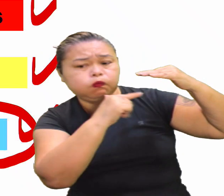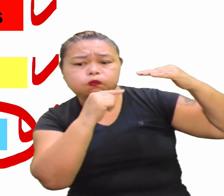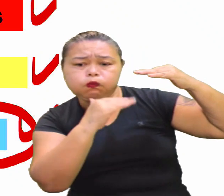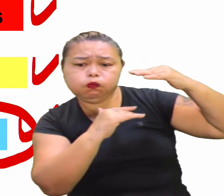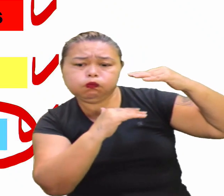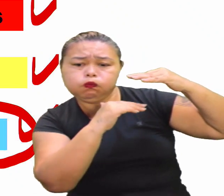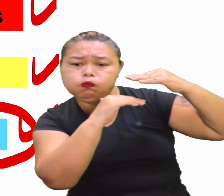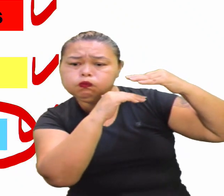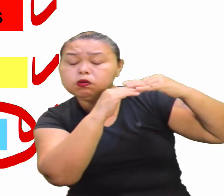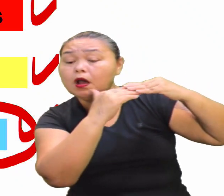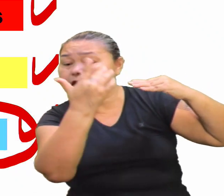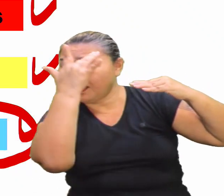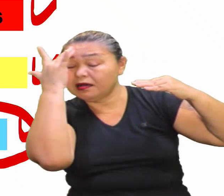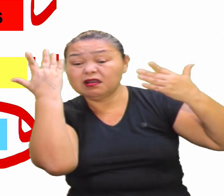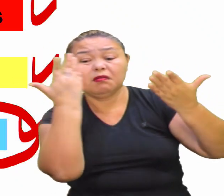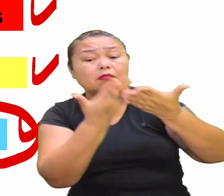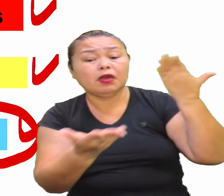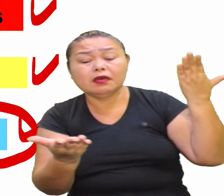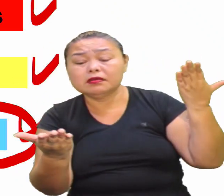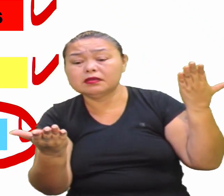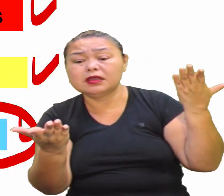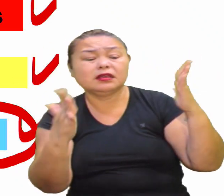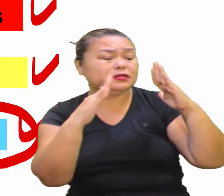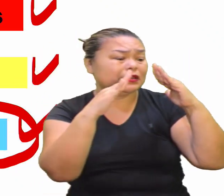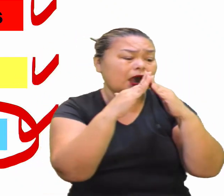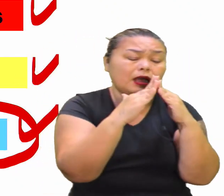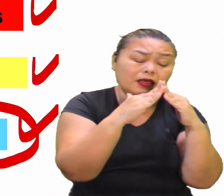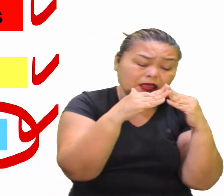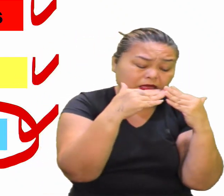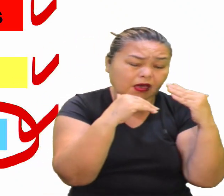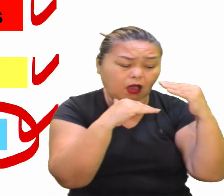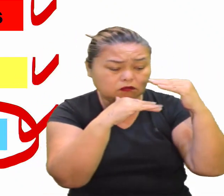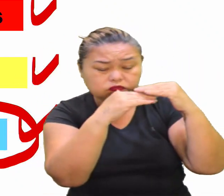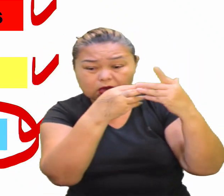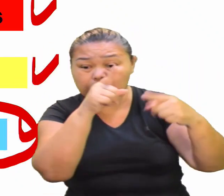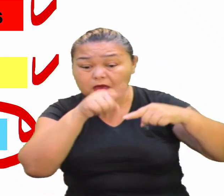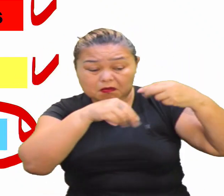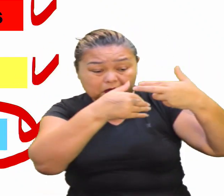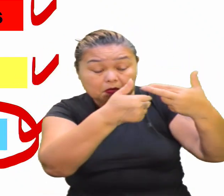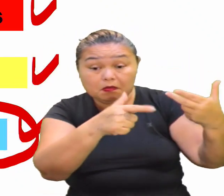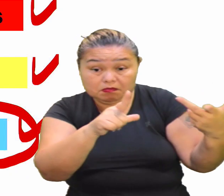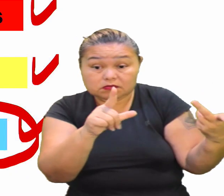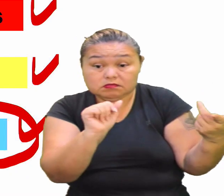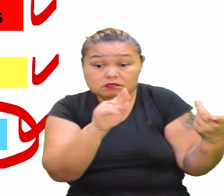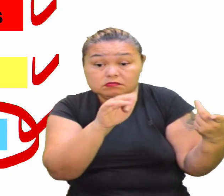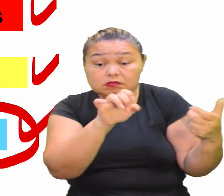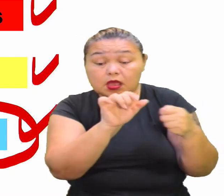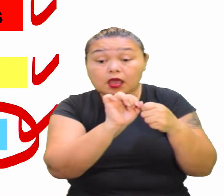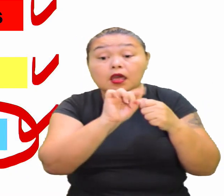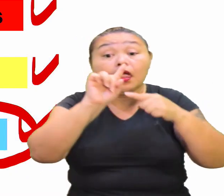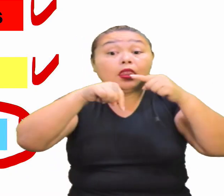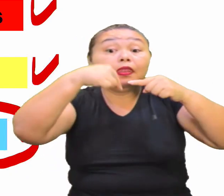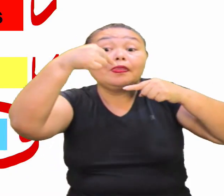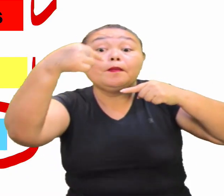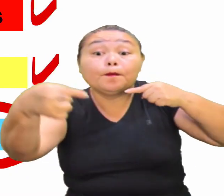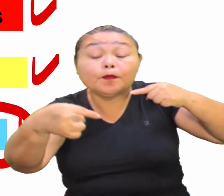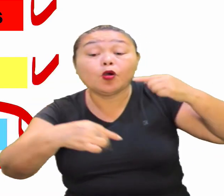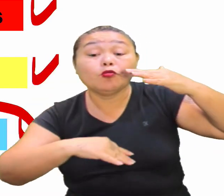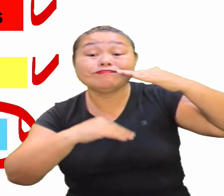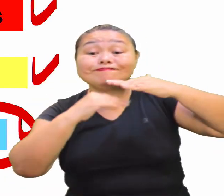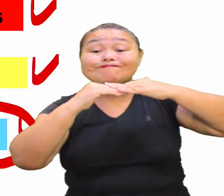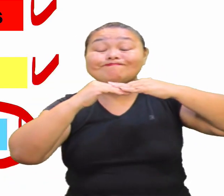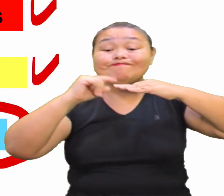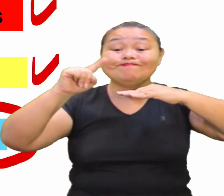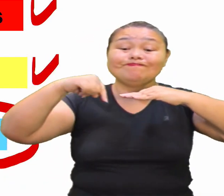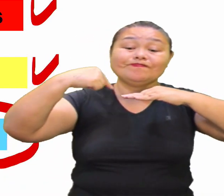Um transtorno, porque as pessoas vão perder Suas residências, muitos bens Mas também o pós-enchente é preocupante